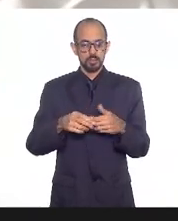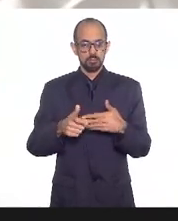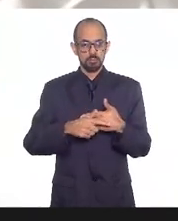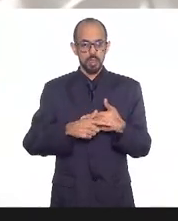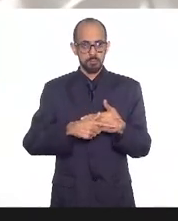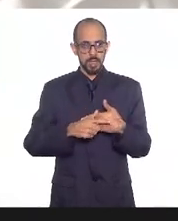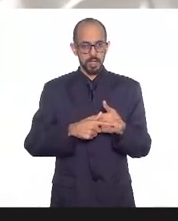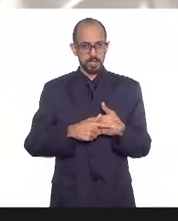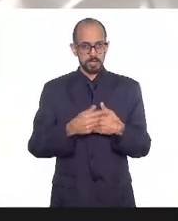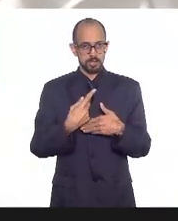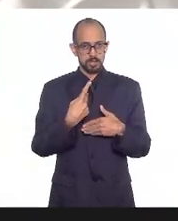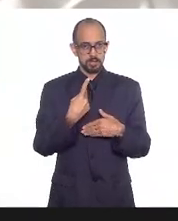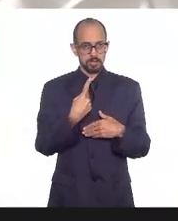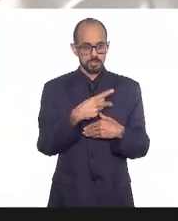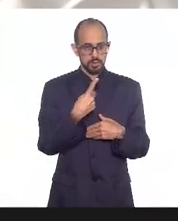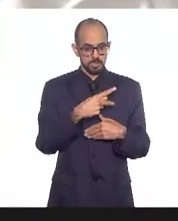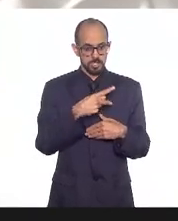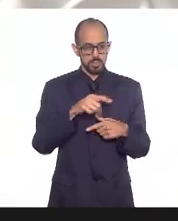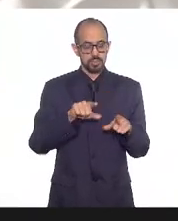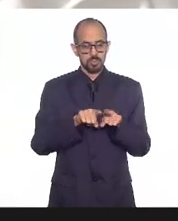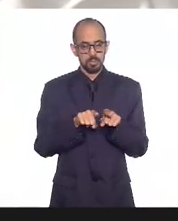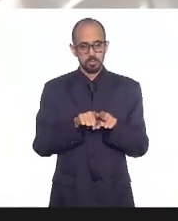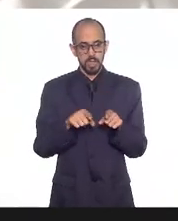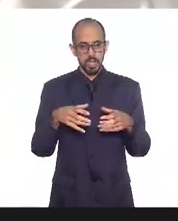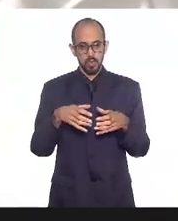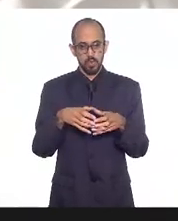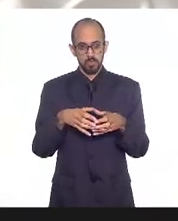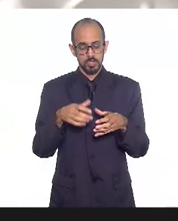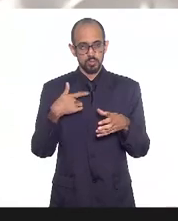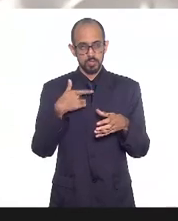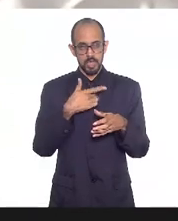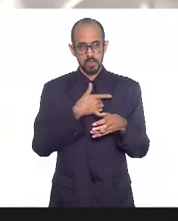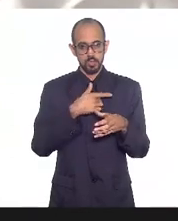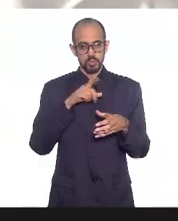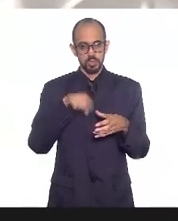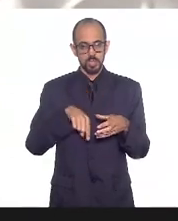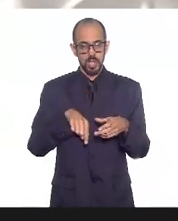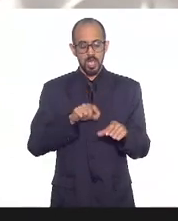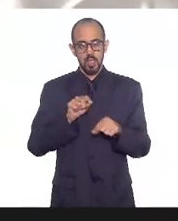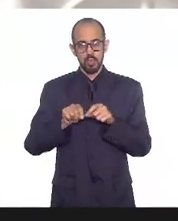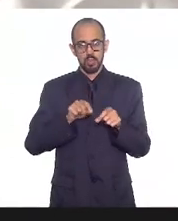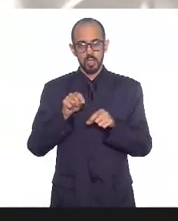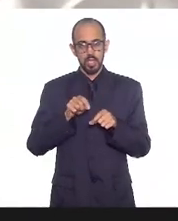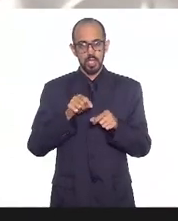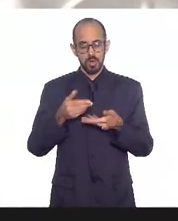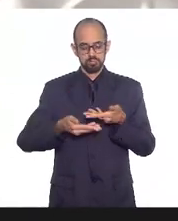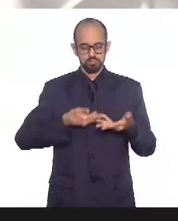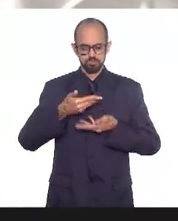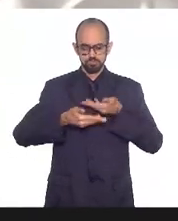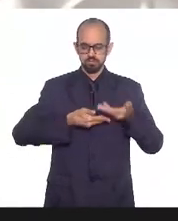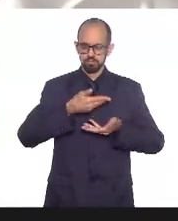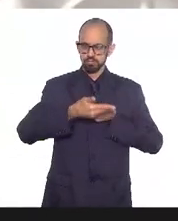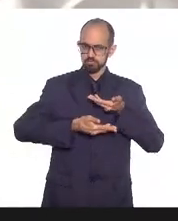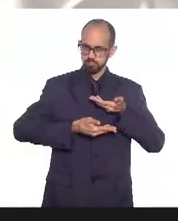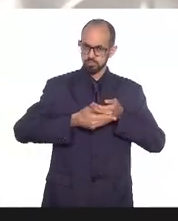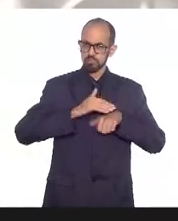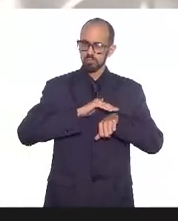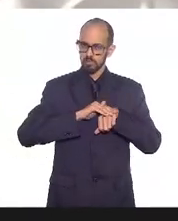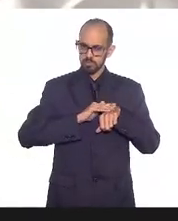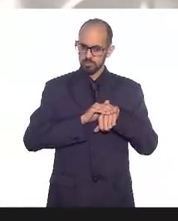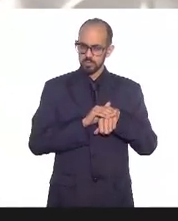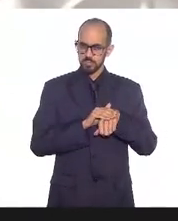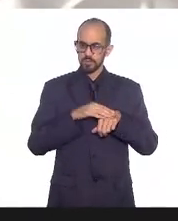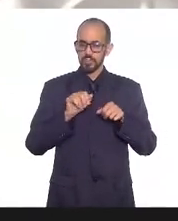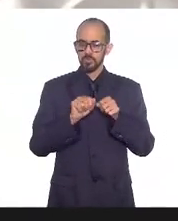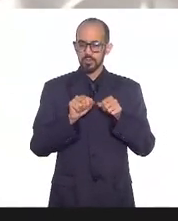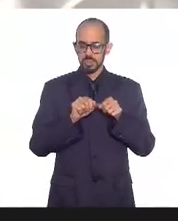papel que a Comissão de Saúde pode exercer é um papel de interlocução e o fará com o Ministério